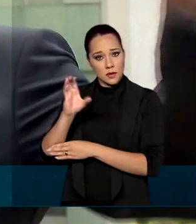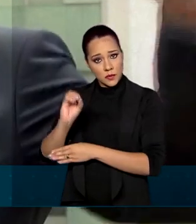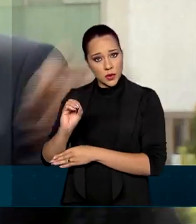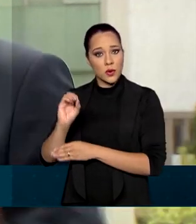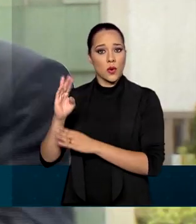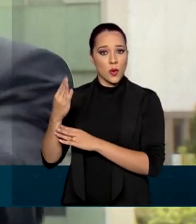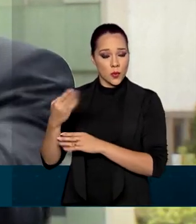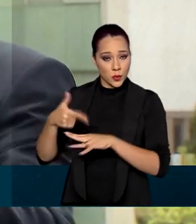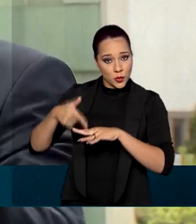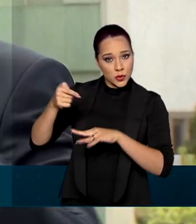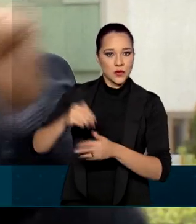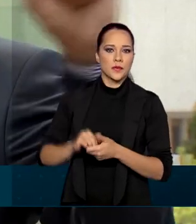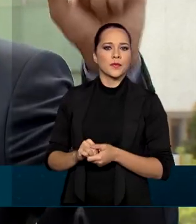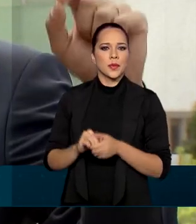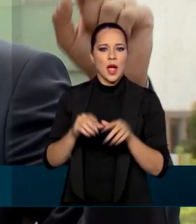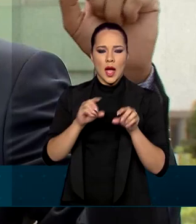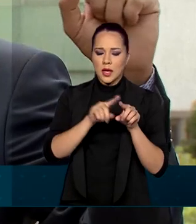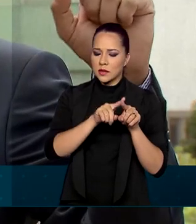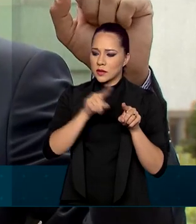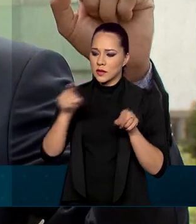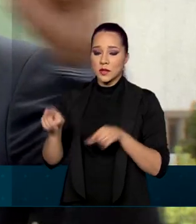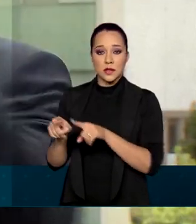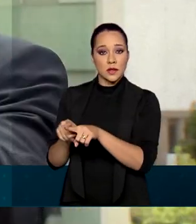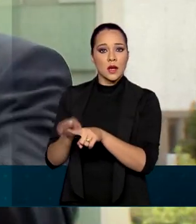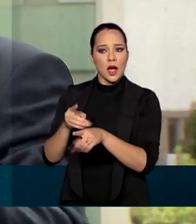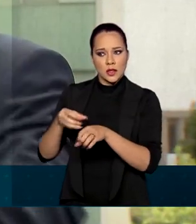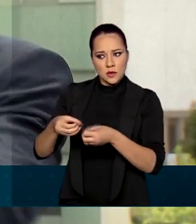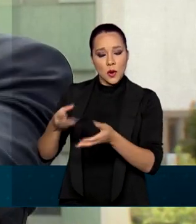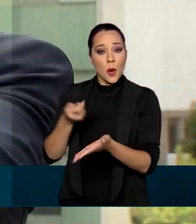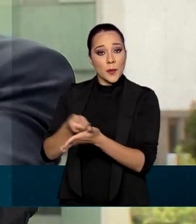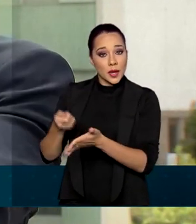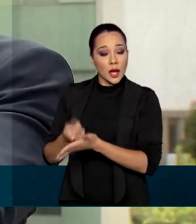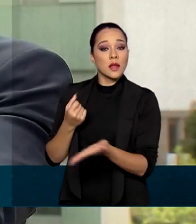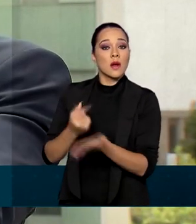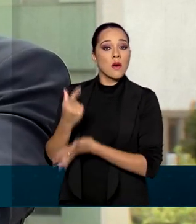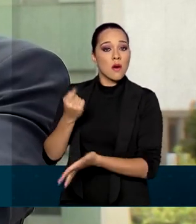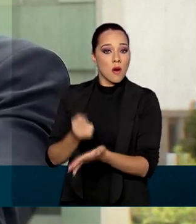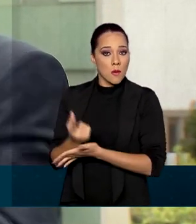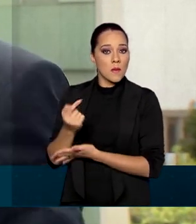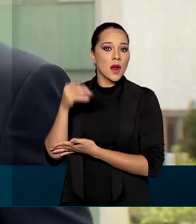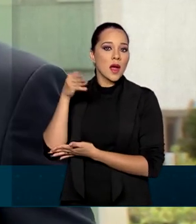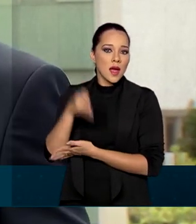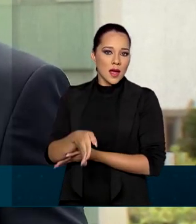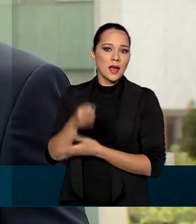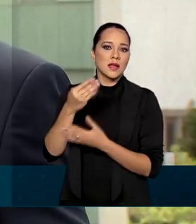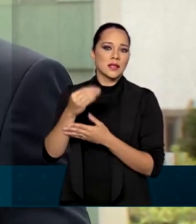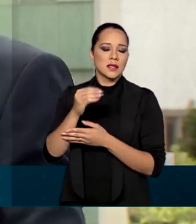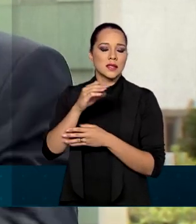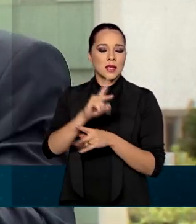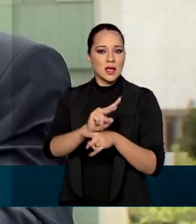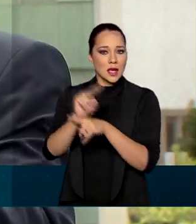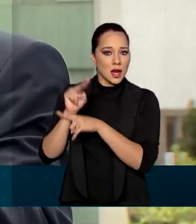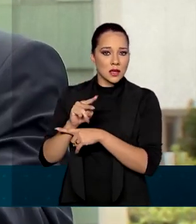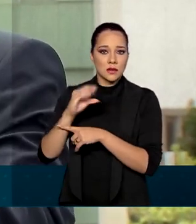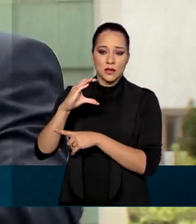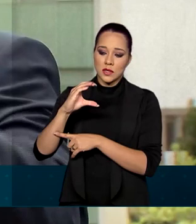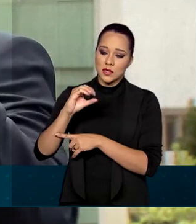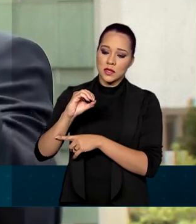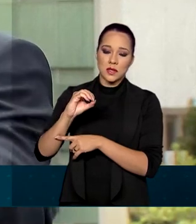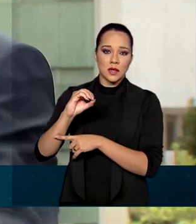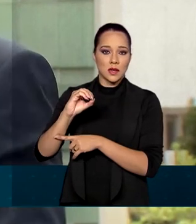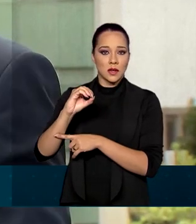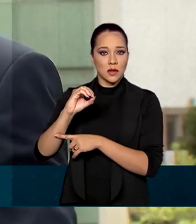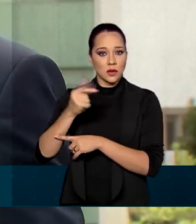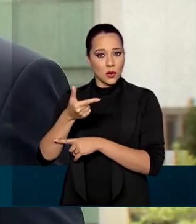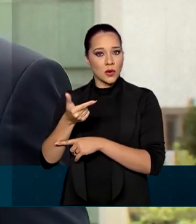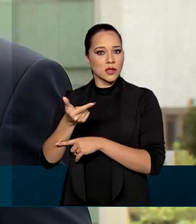E para fechar esse ciclo, os distribuidores são obrigados a comprar esse crédito de descarbonização. Esse crédito também pode